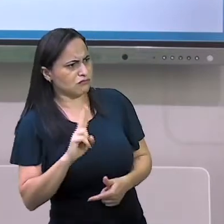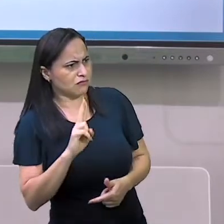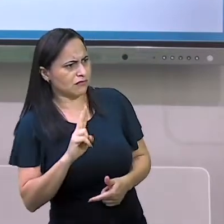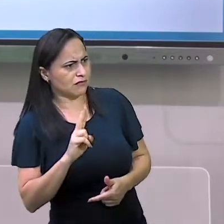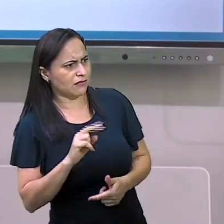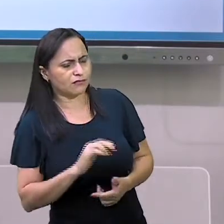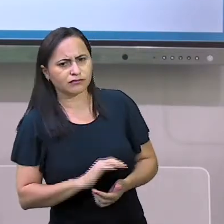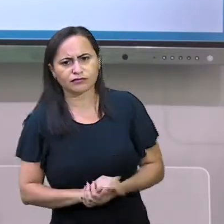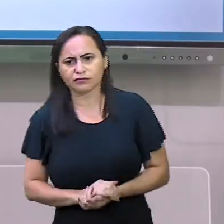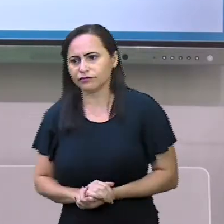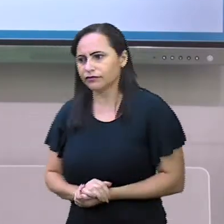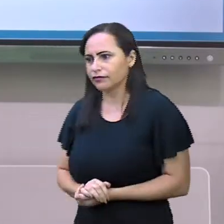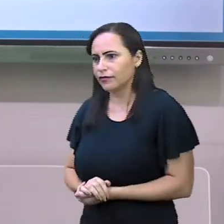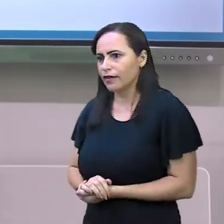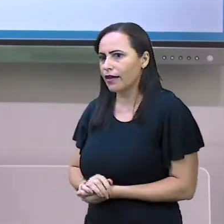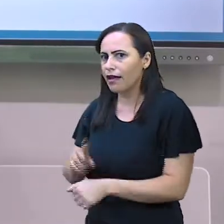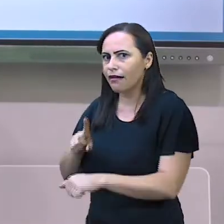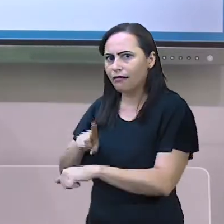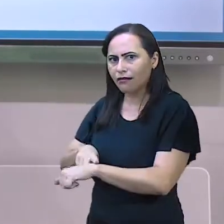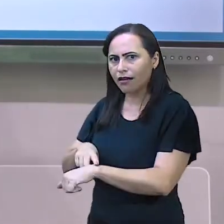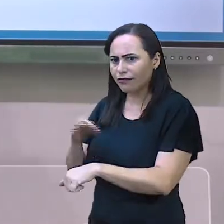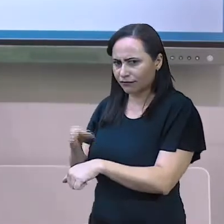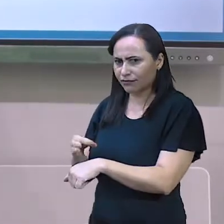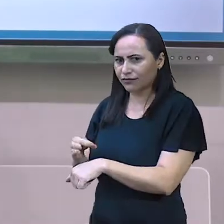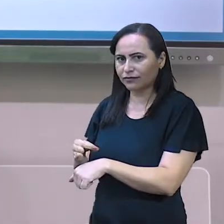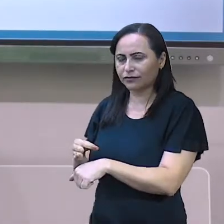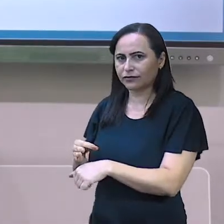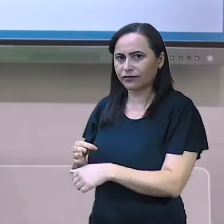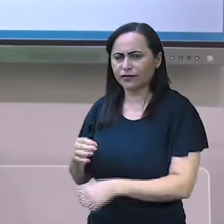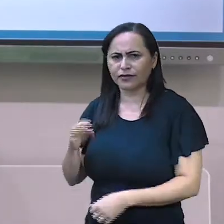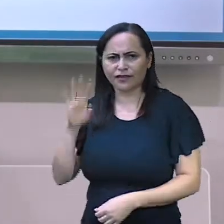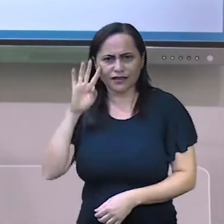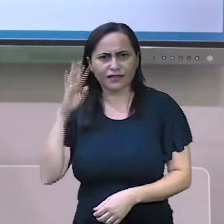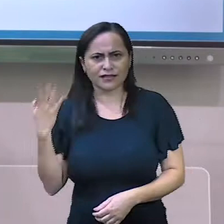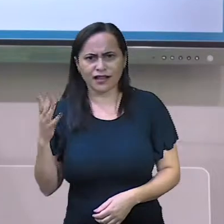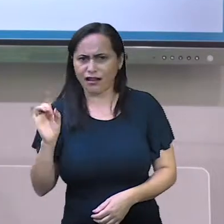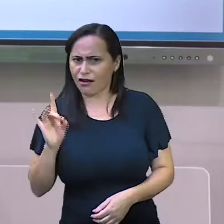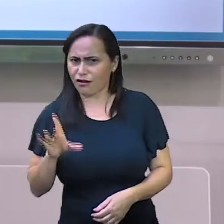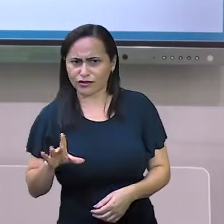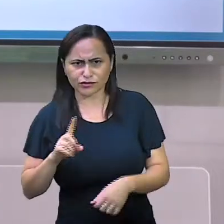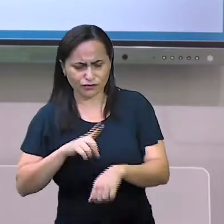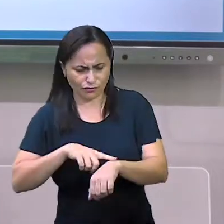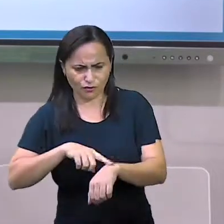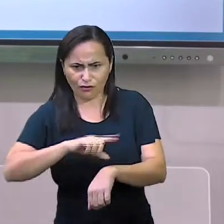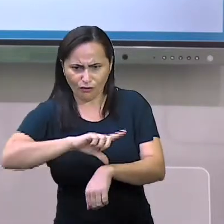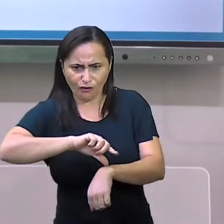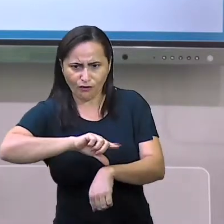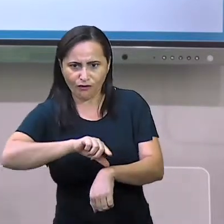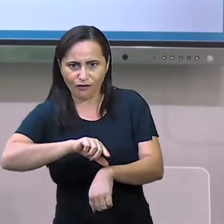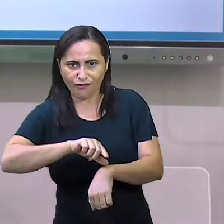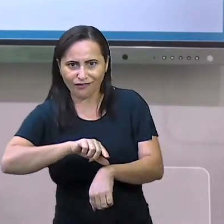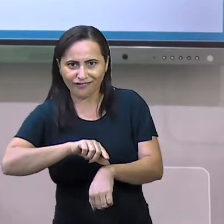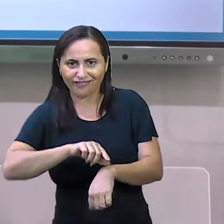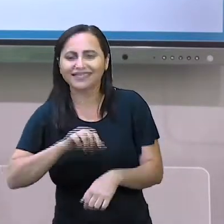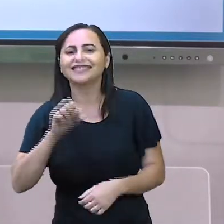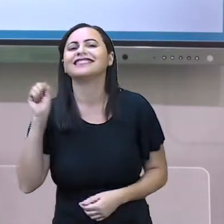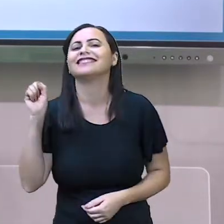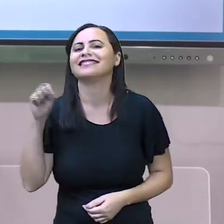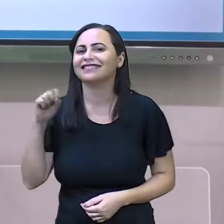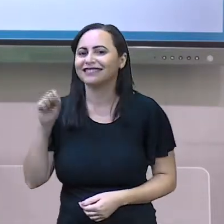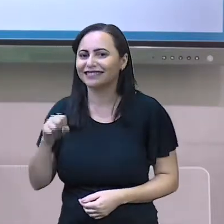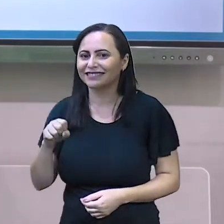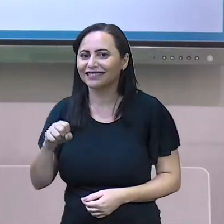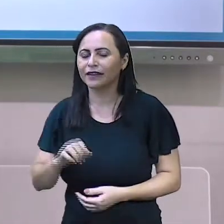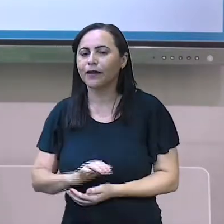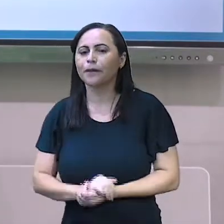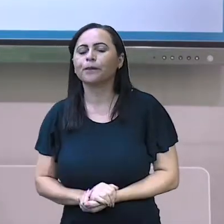Para marcar as horas. Será que o relógio serve para marcar as horas? Sim, o